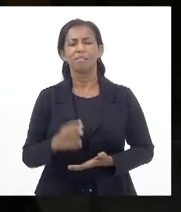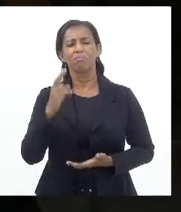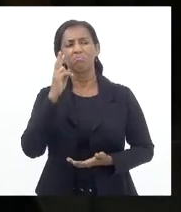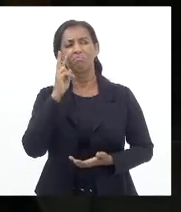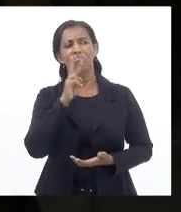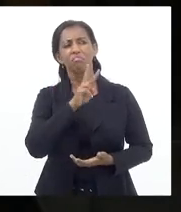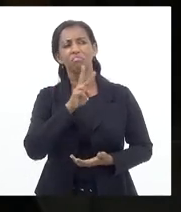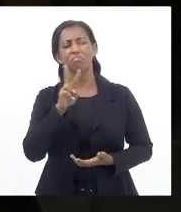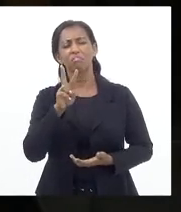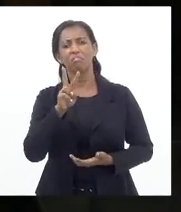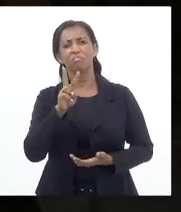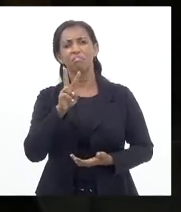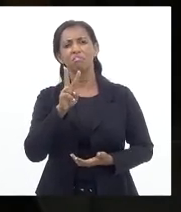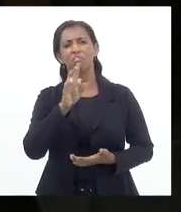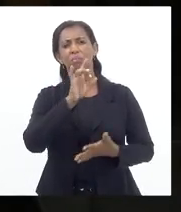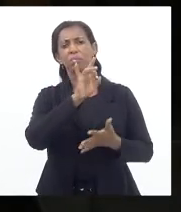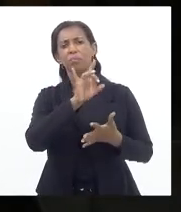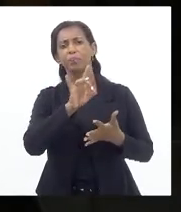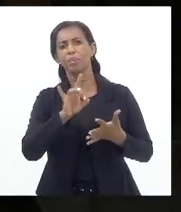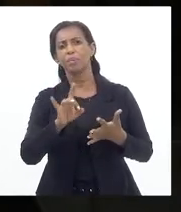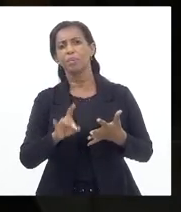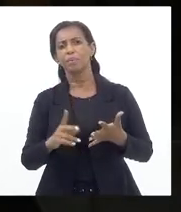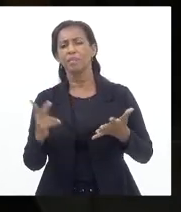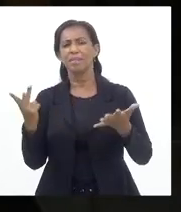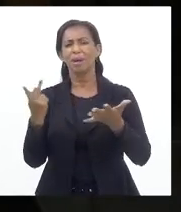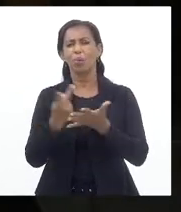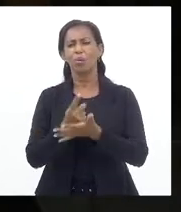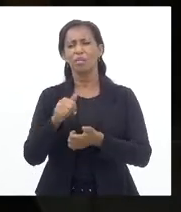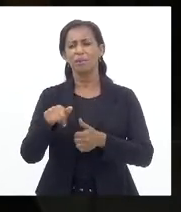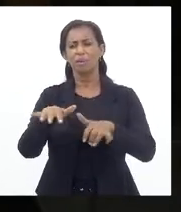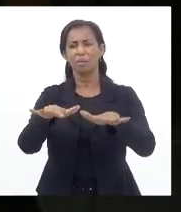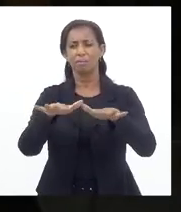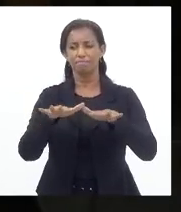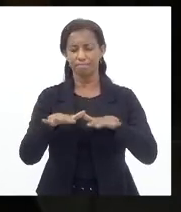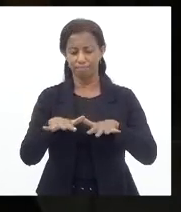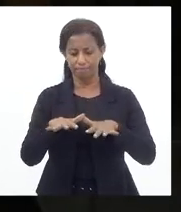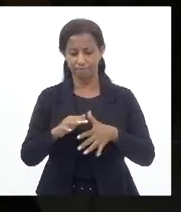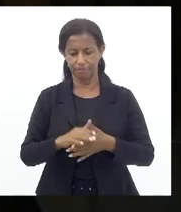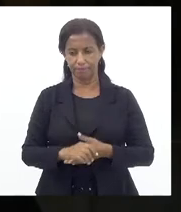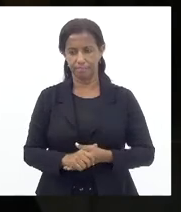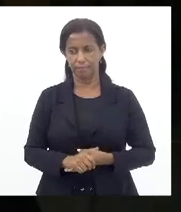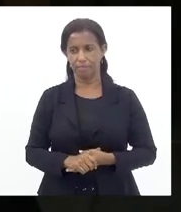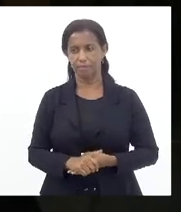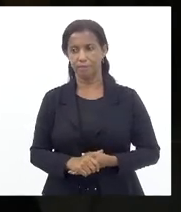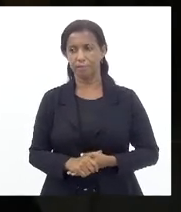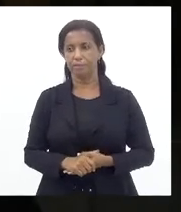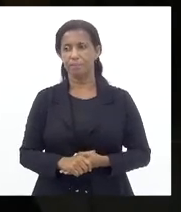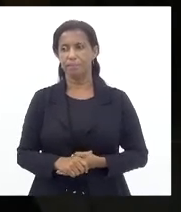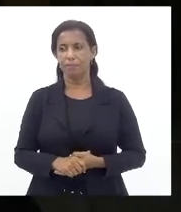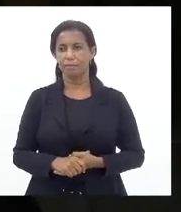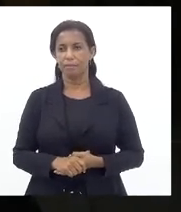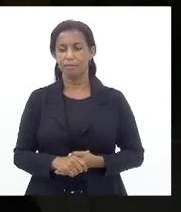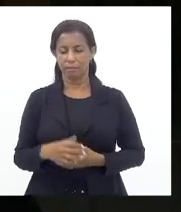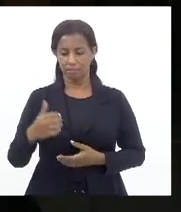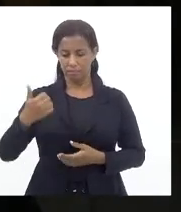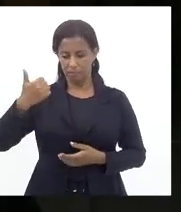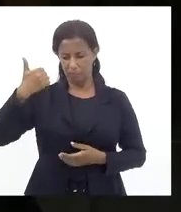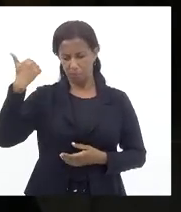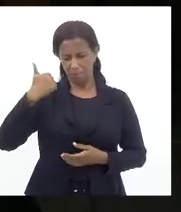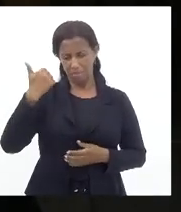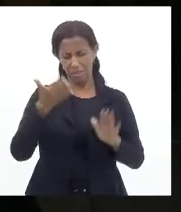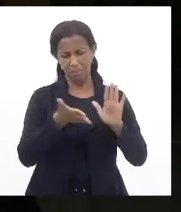Que aconteceram aqui em plenário Num dos meus primeiros